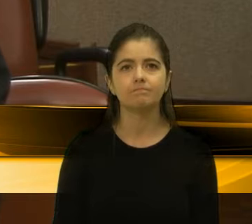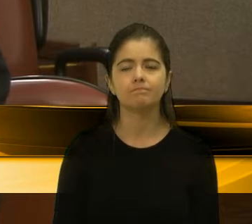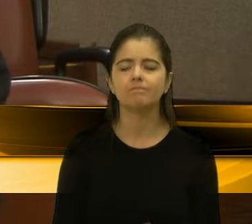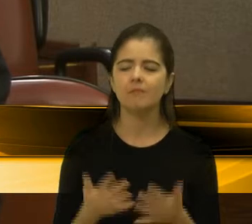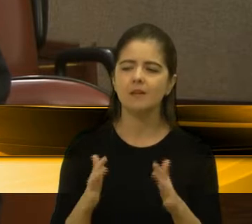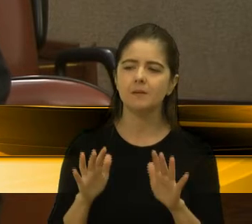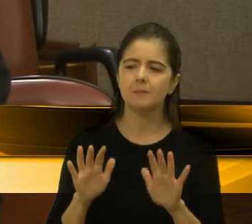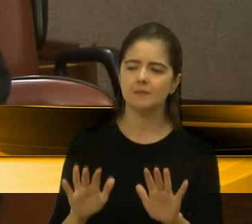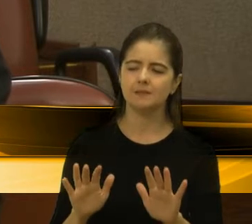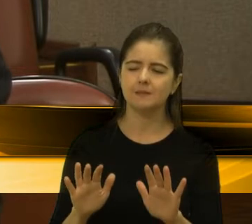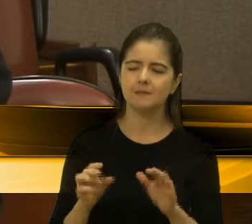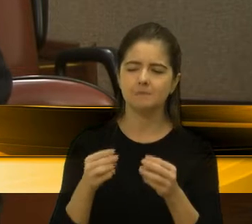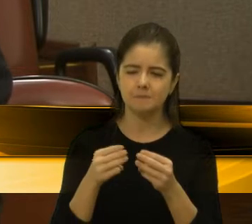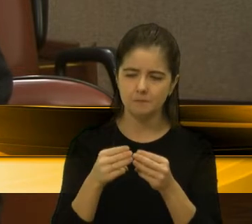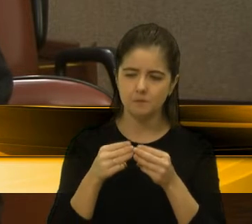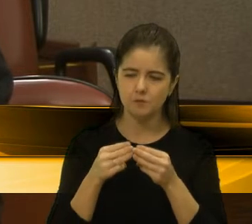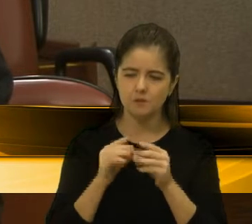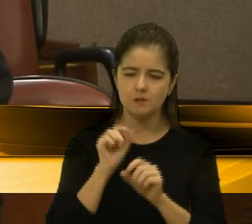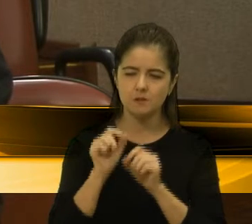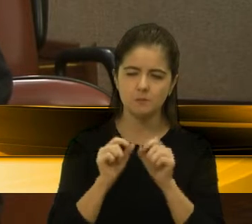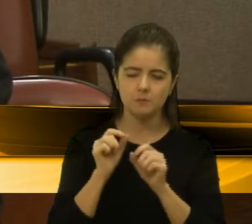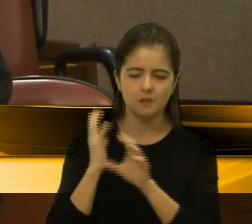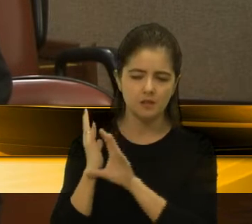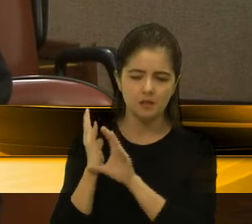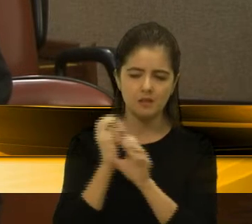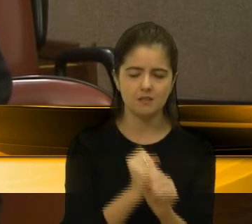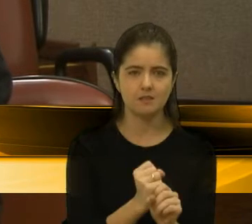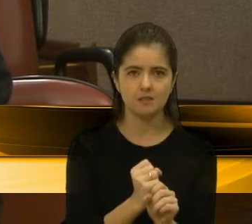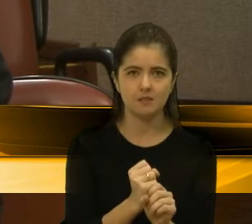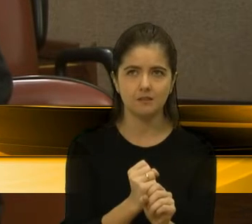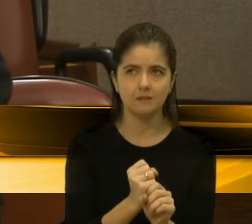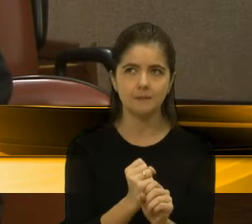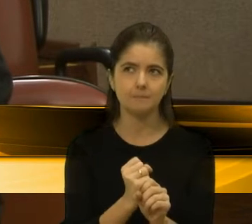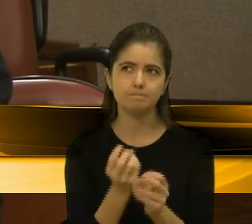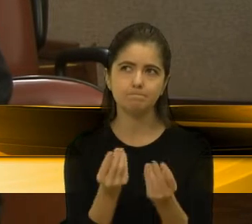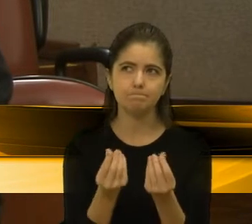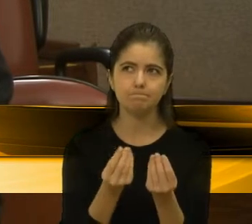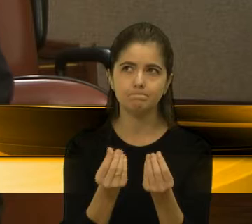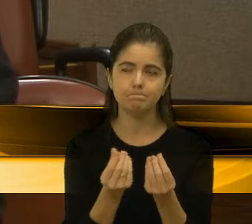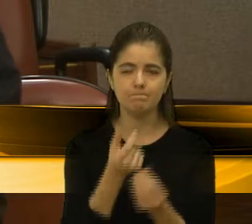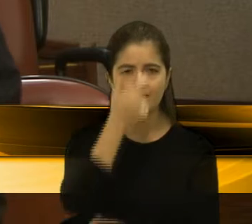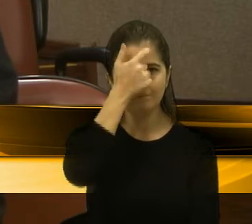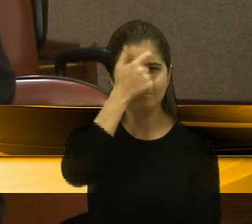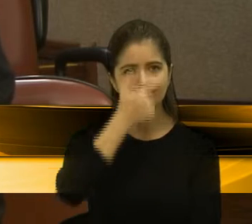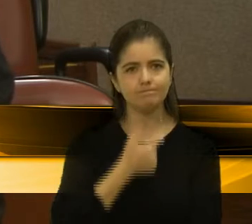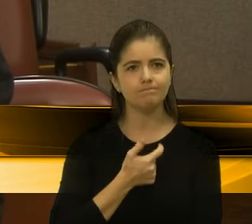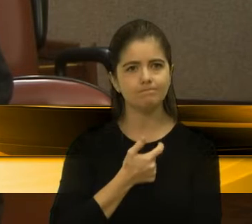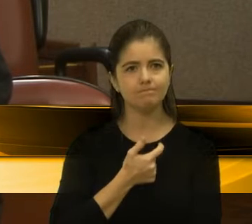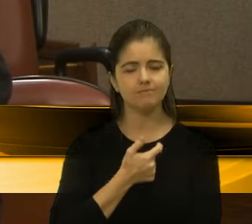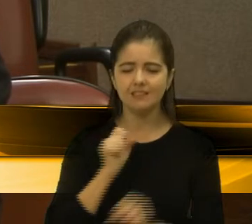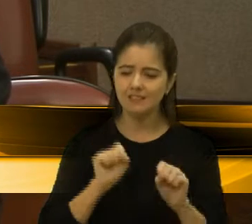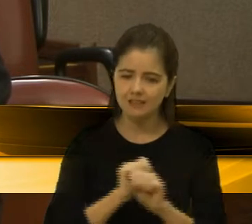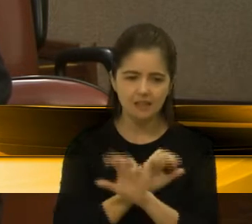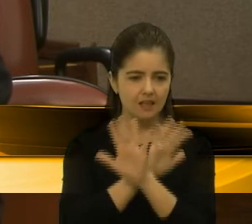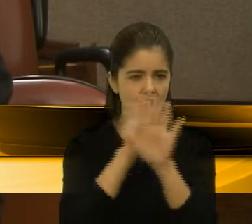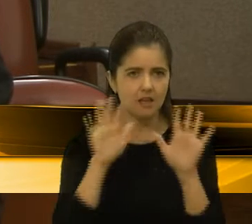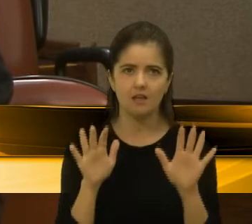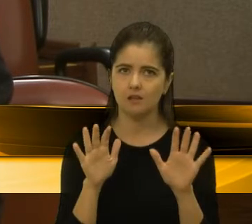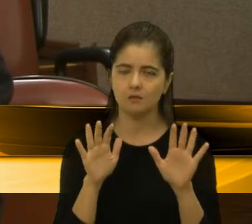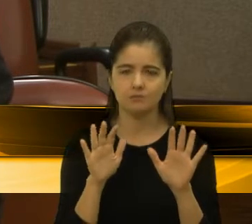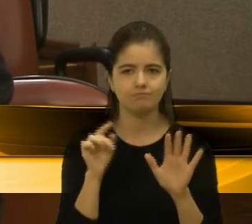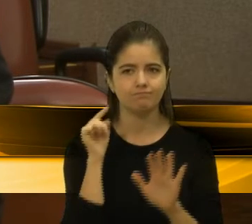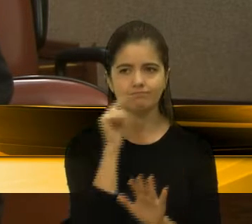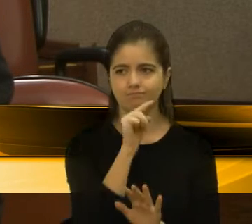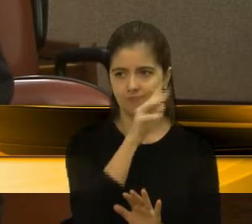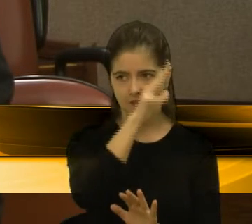mas ela resgata, me parece, uma postura e uma posição clara de parte